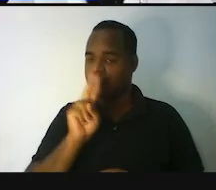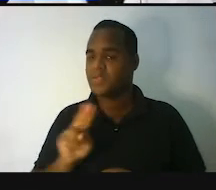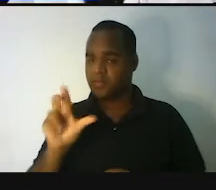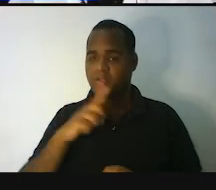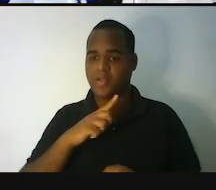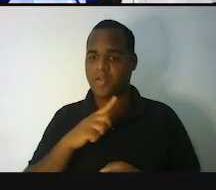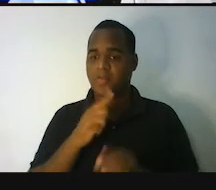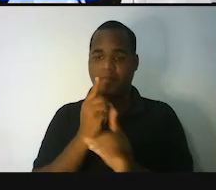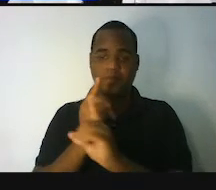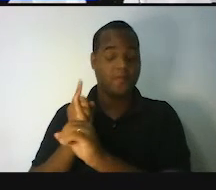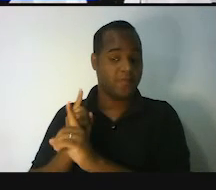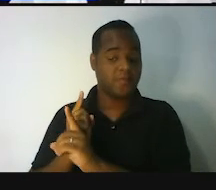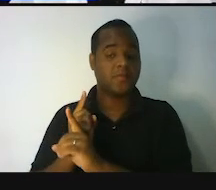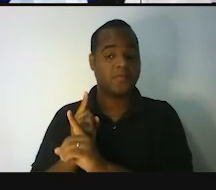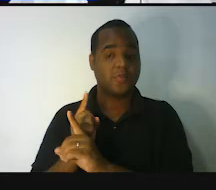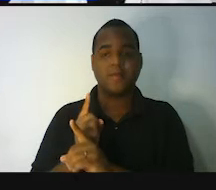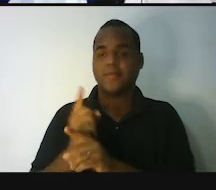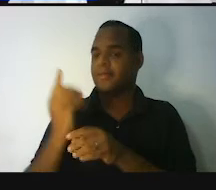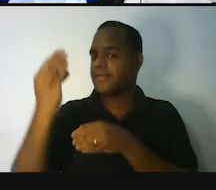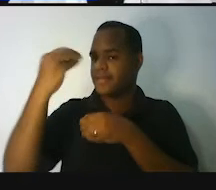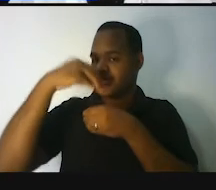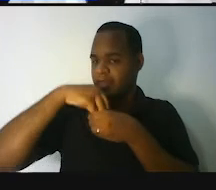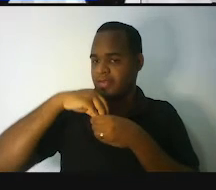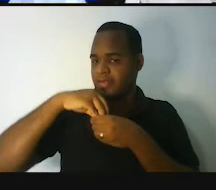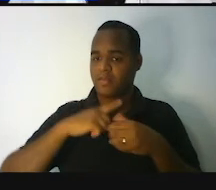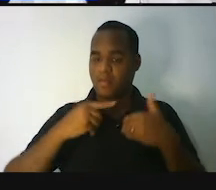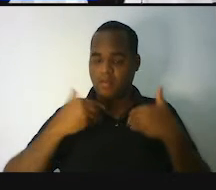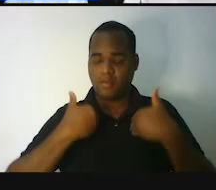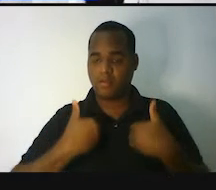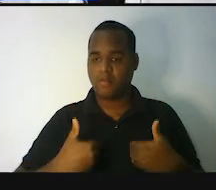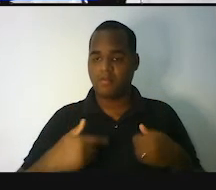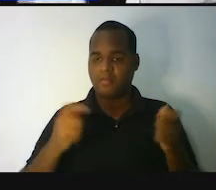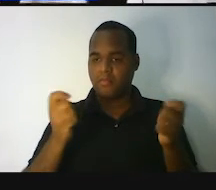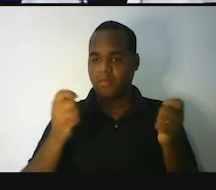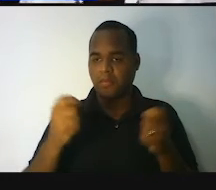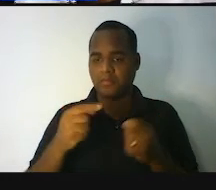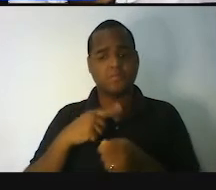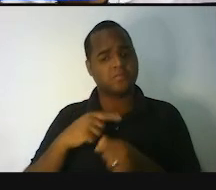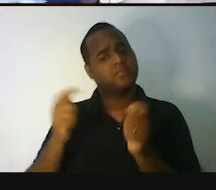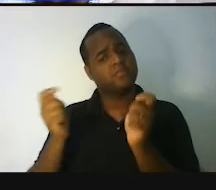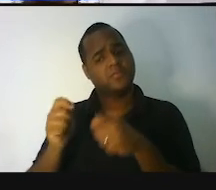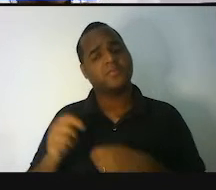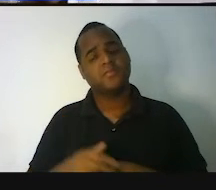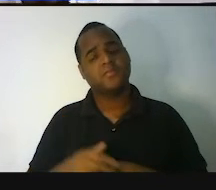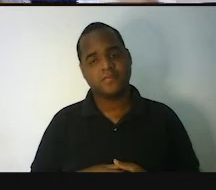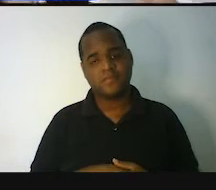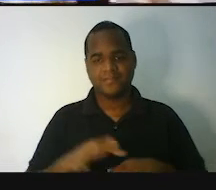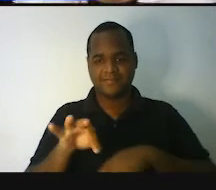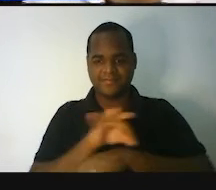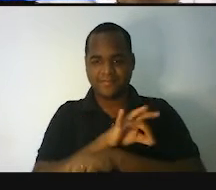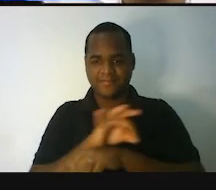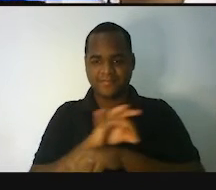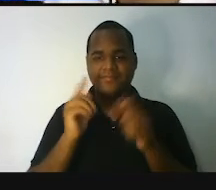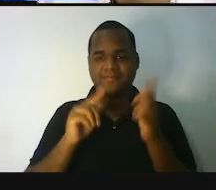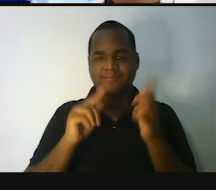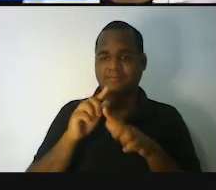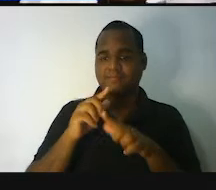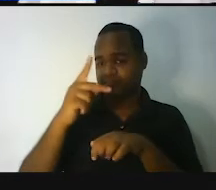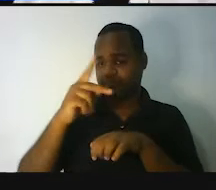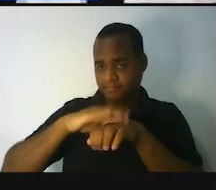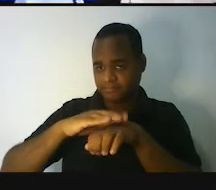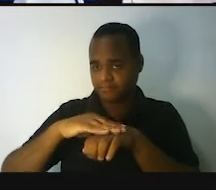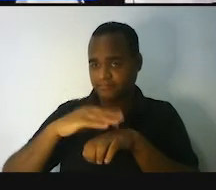os membros do nosso corpo para medir as coisas. E aí eu já falo do seguinte, ó. Você já passou por isso.